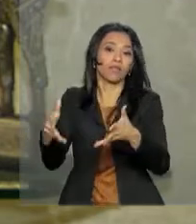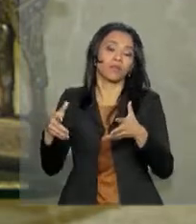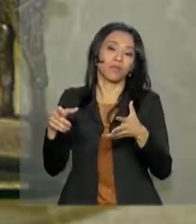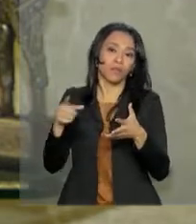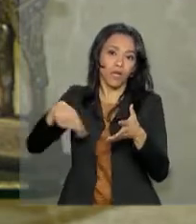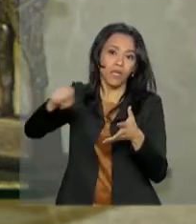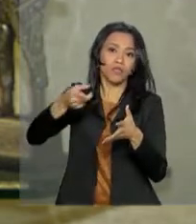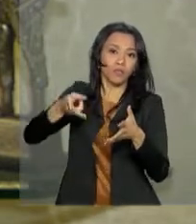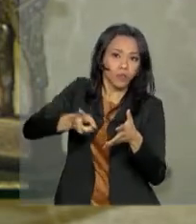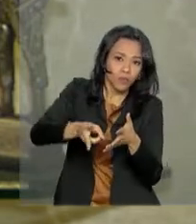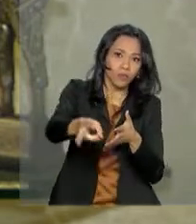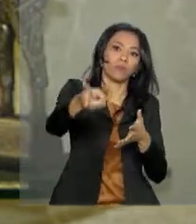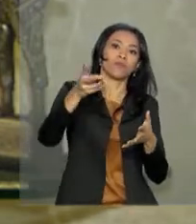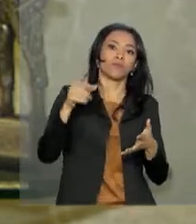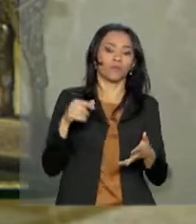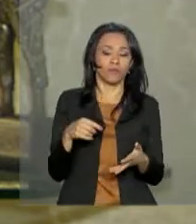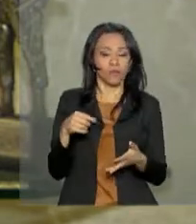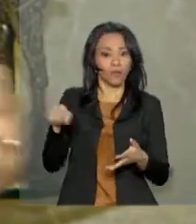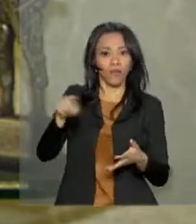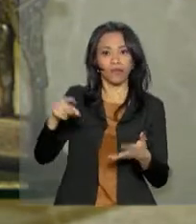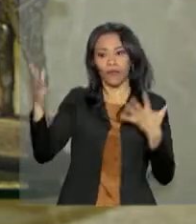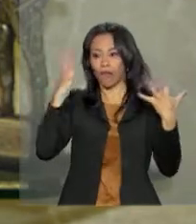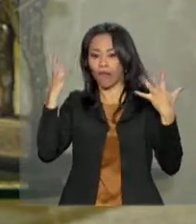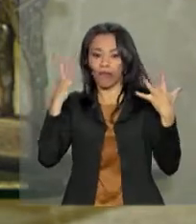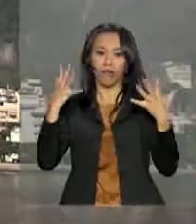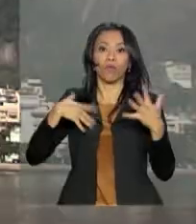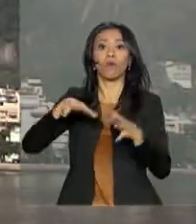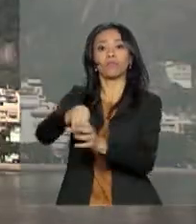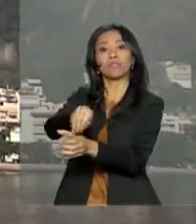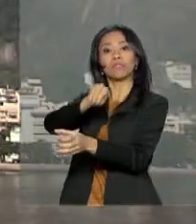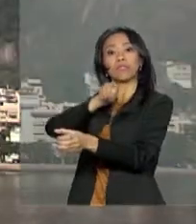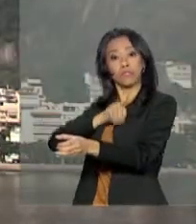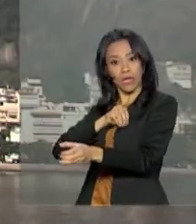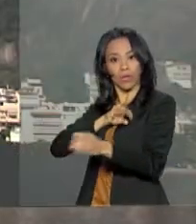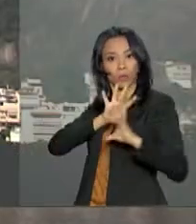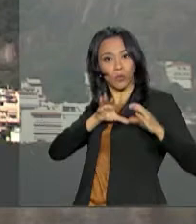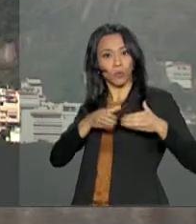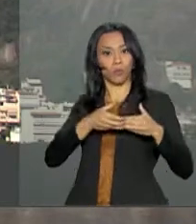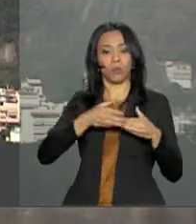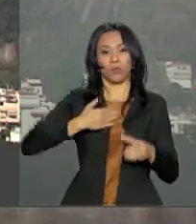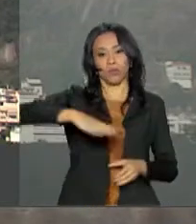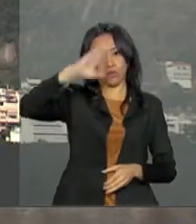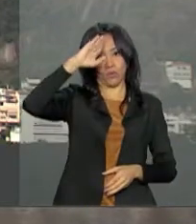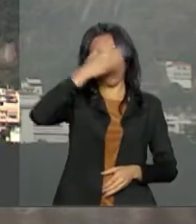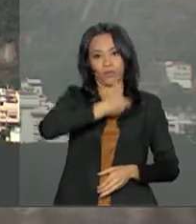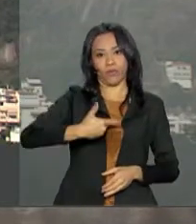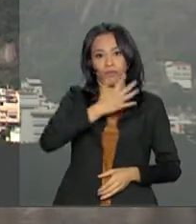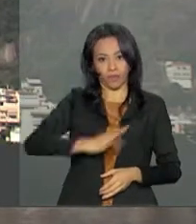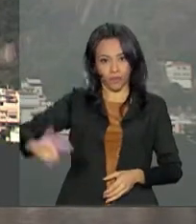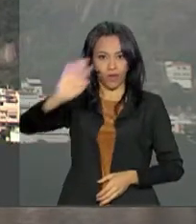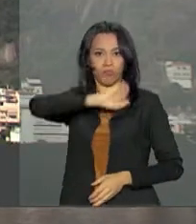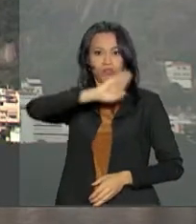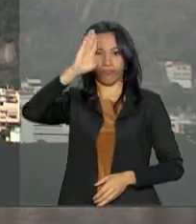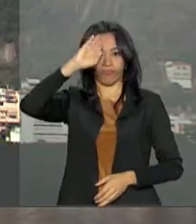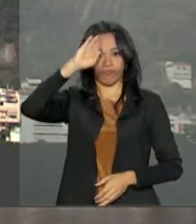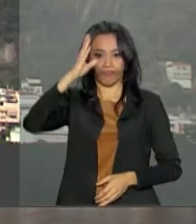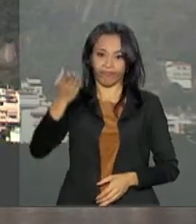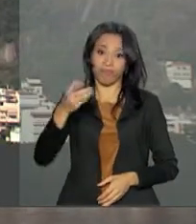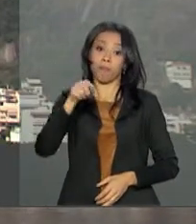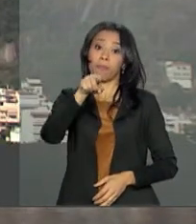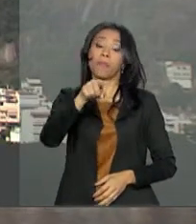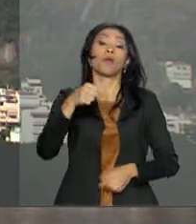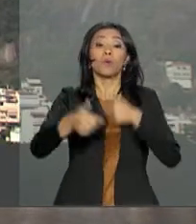ficarem perdidos quando nós sairmos. O legado da intervenção não fica restrito ao Rio de Janeiro.